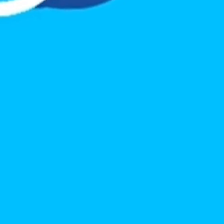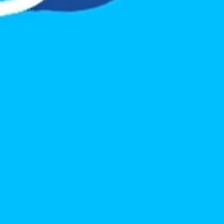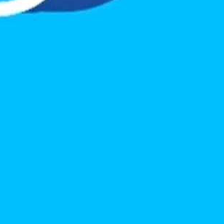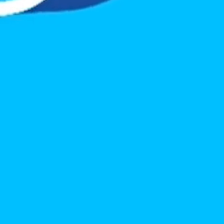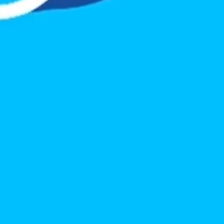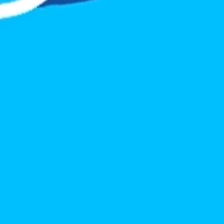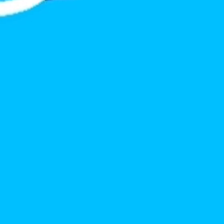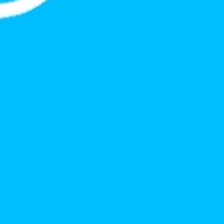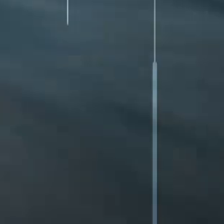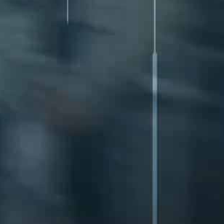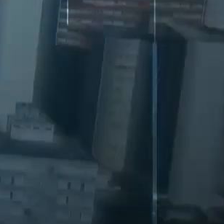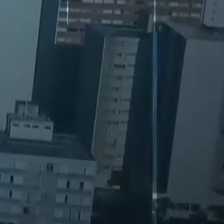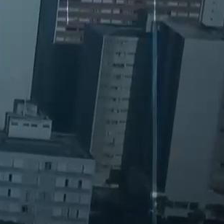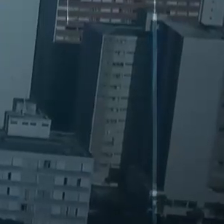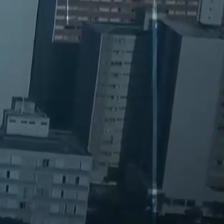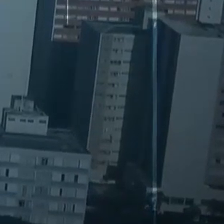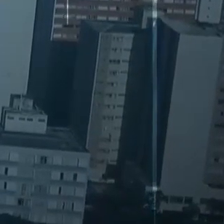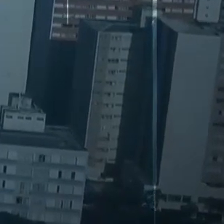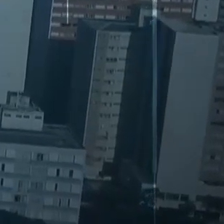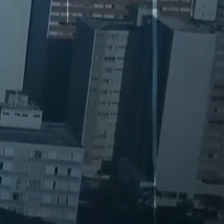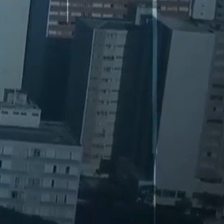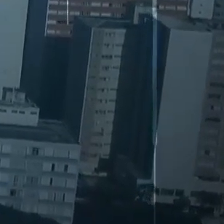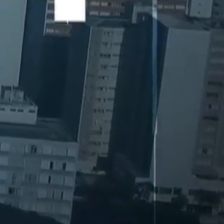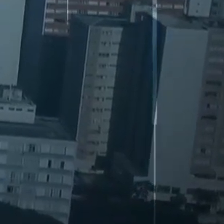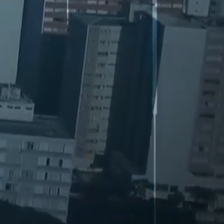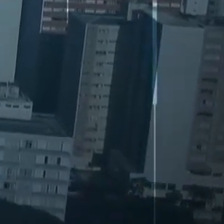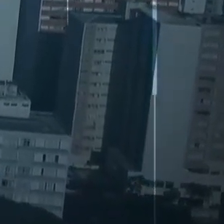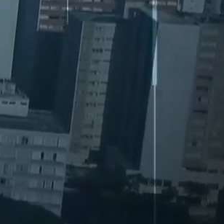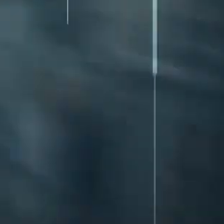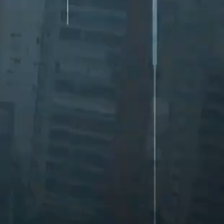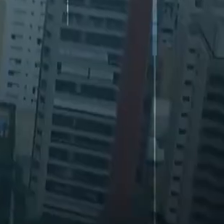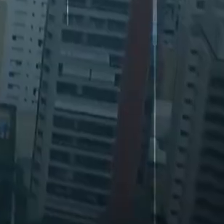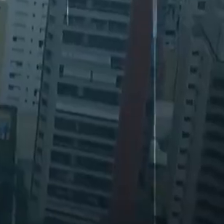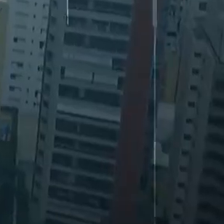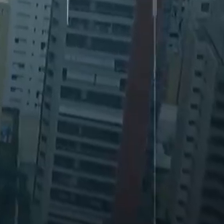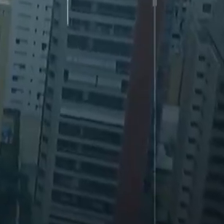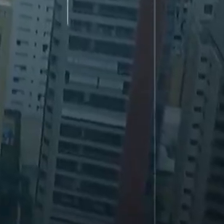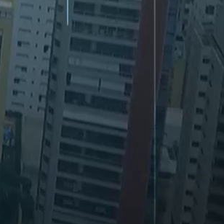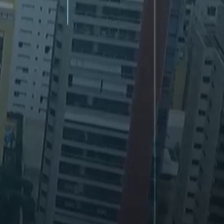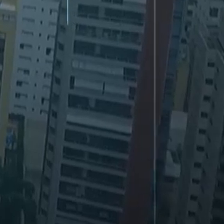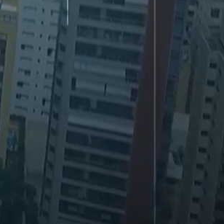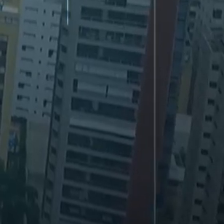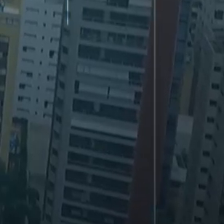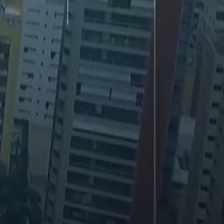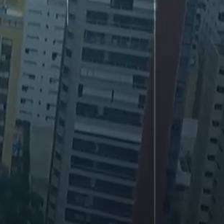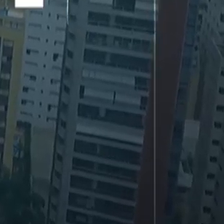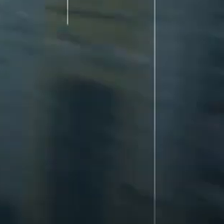e acessar as